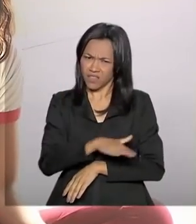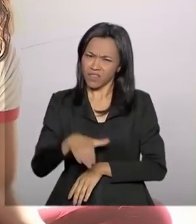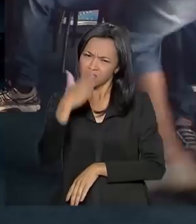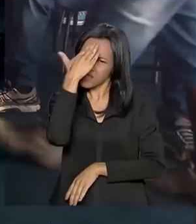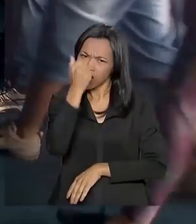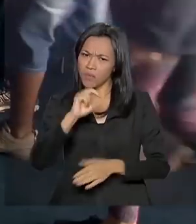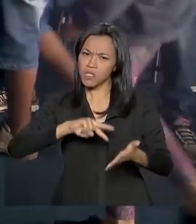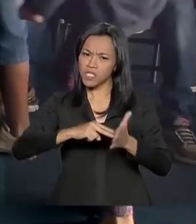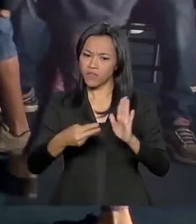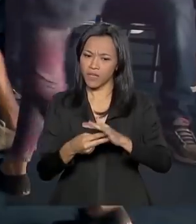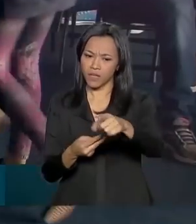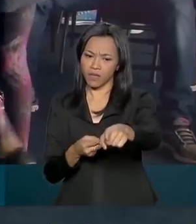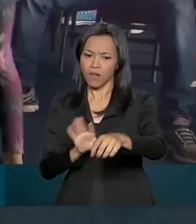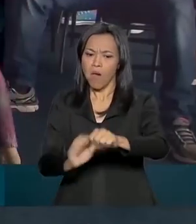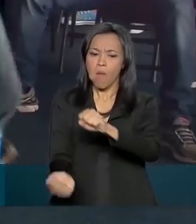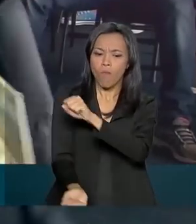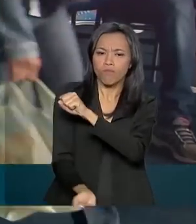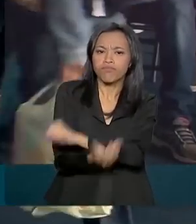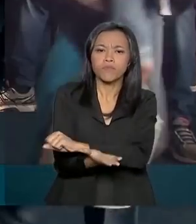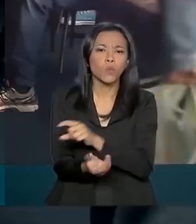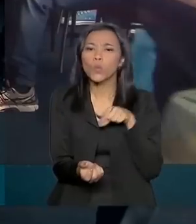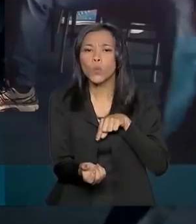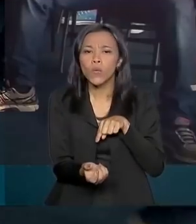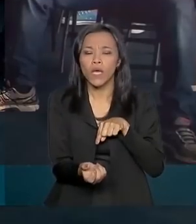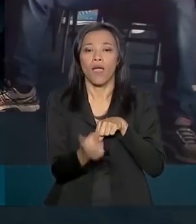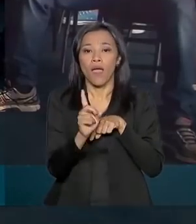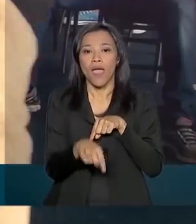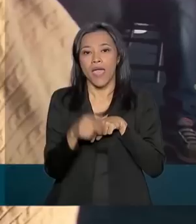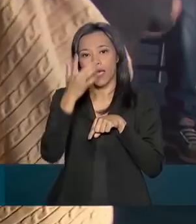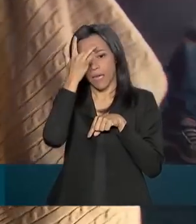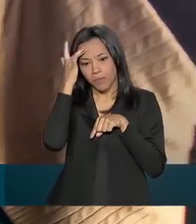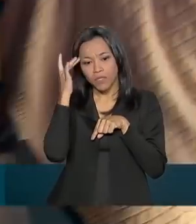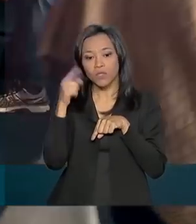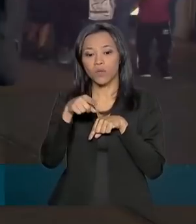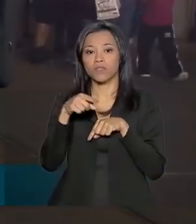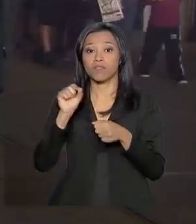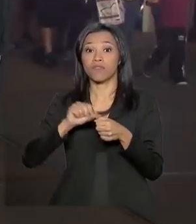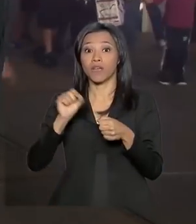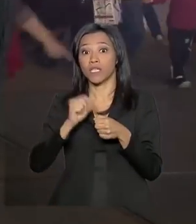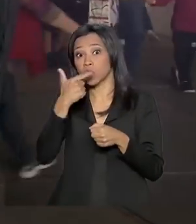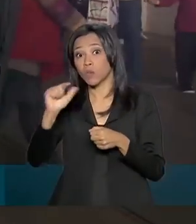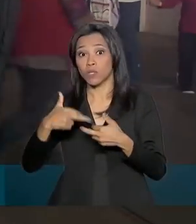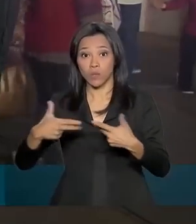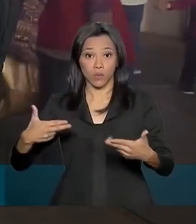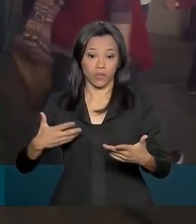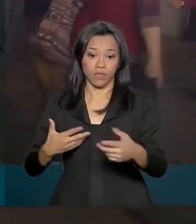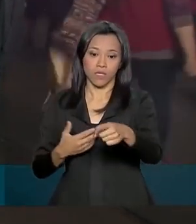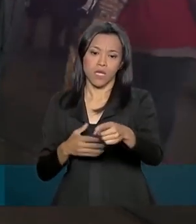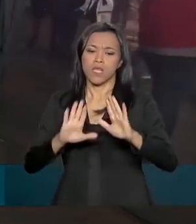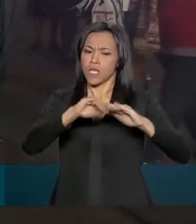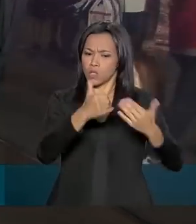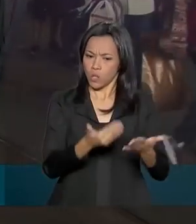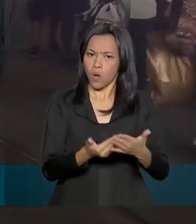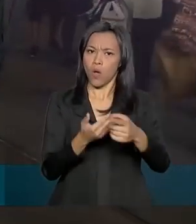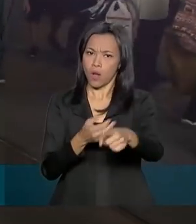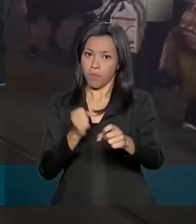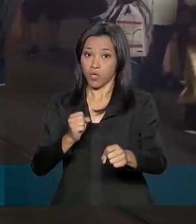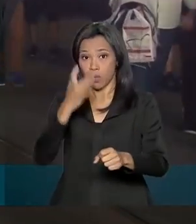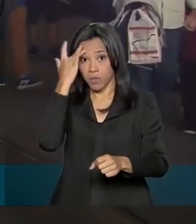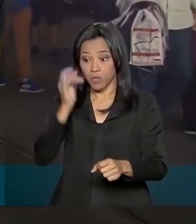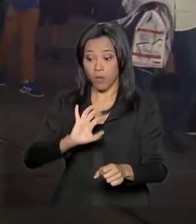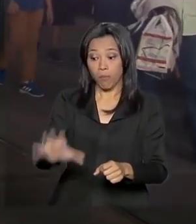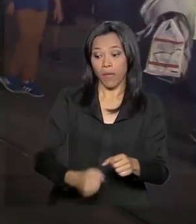que significa? Corrupção é quando a pessoa atrapassa aquilo dos limites. Na escola, pode acontecer de alguém pegar seu